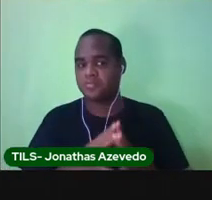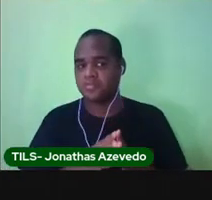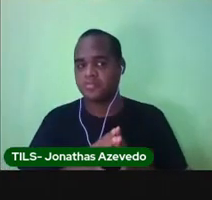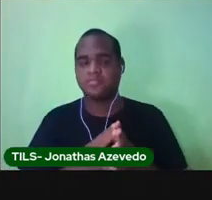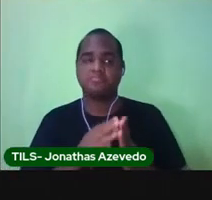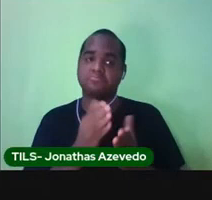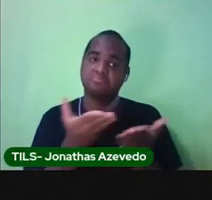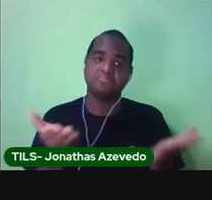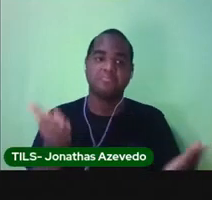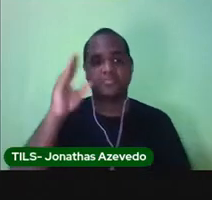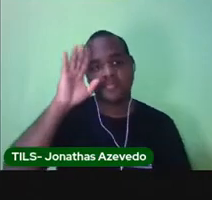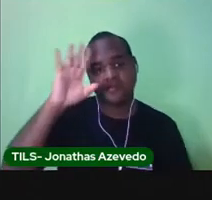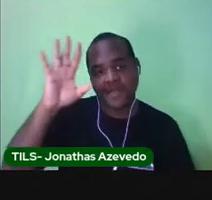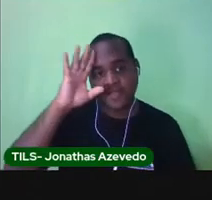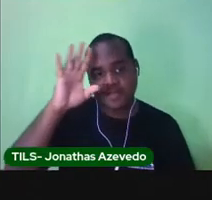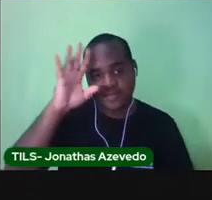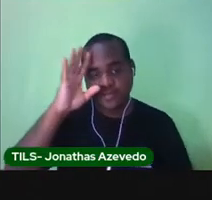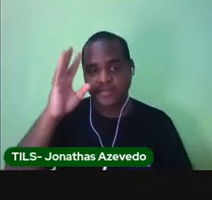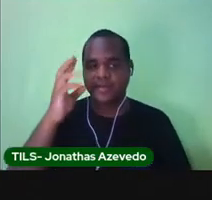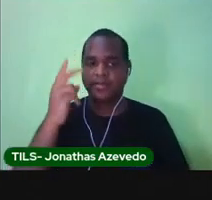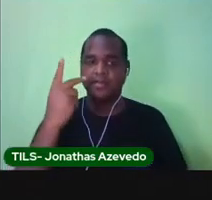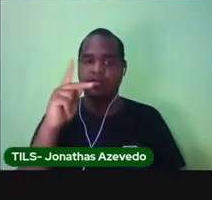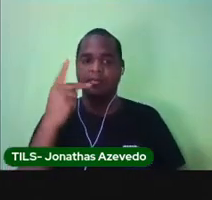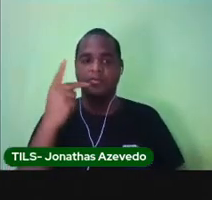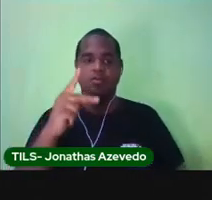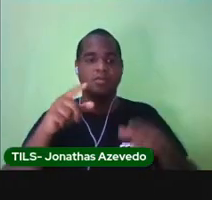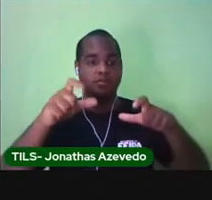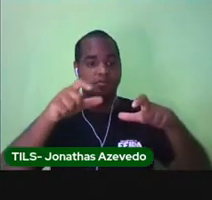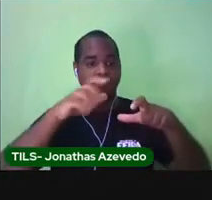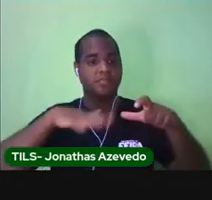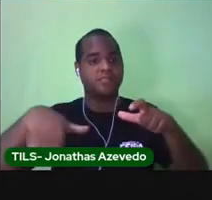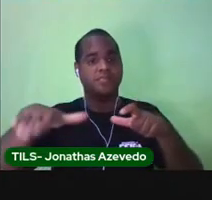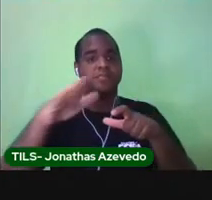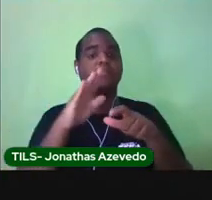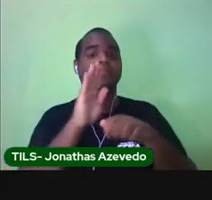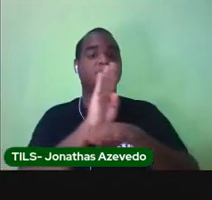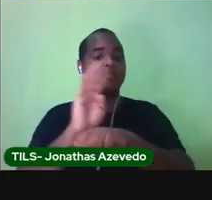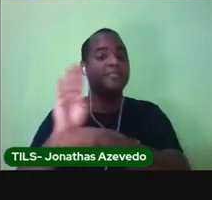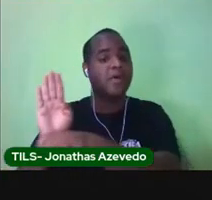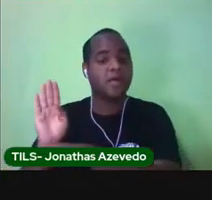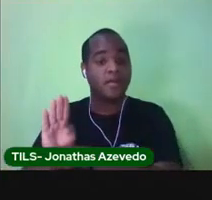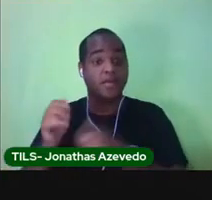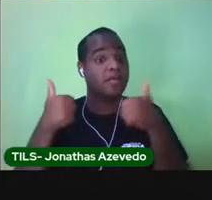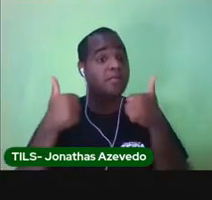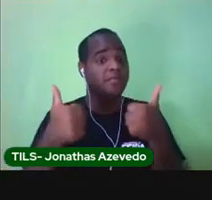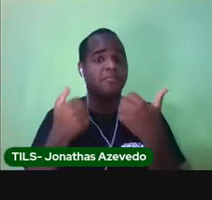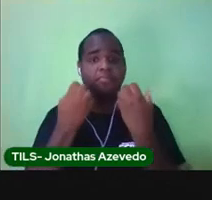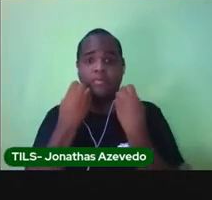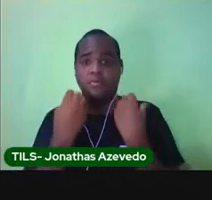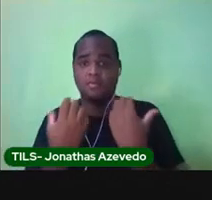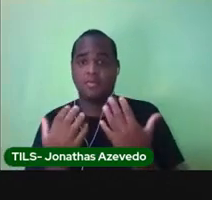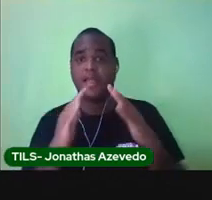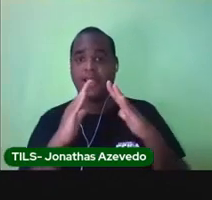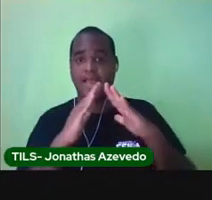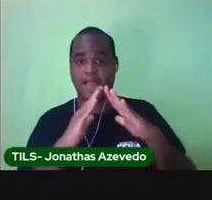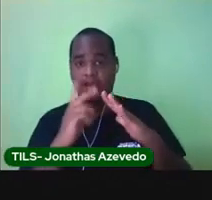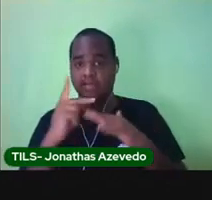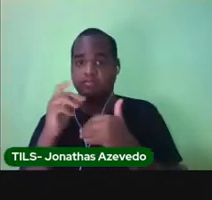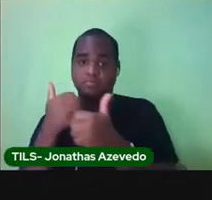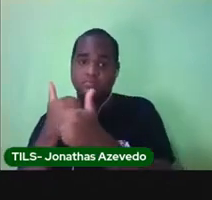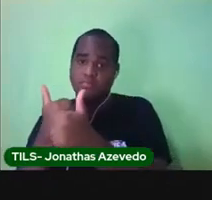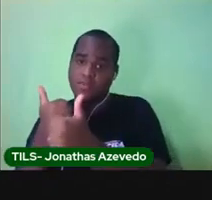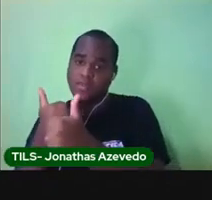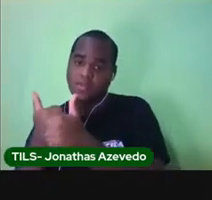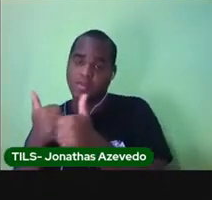assim, olhando pelas ruas do bairro onde você mora, você acha que ele é residencial, comercial,